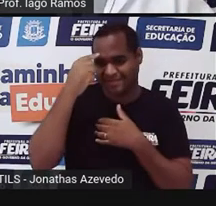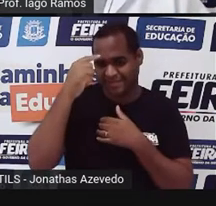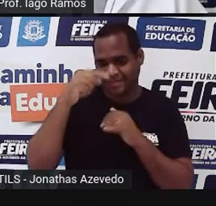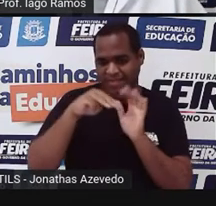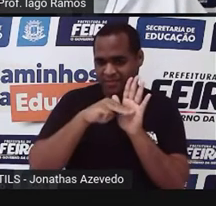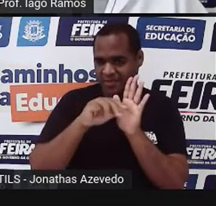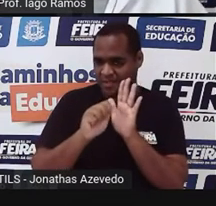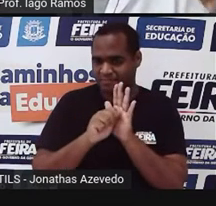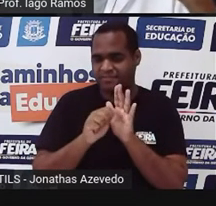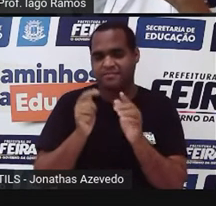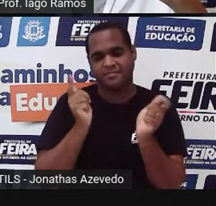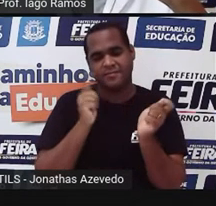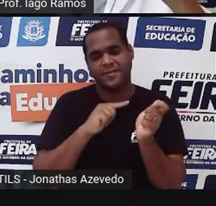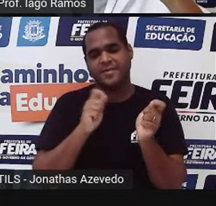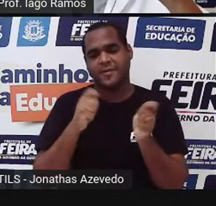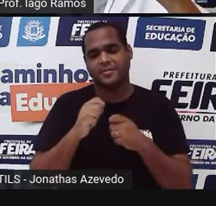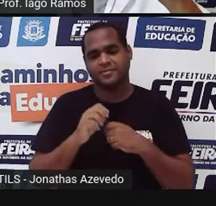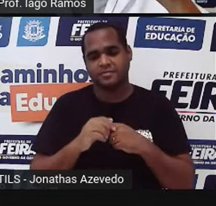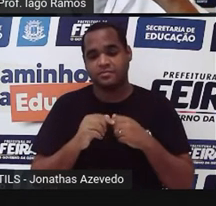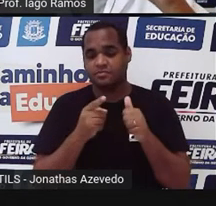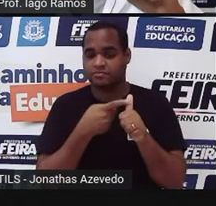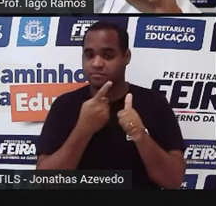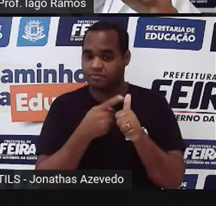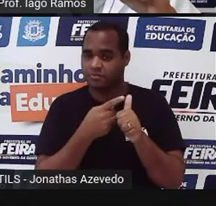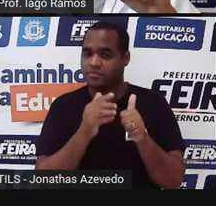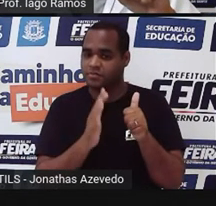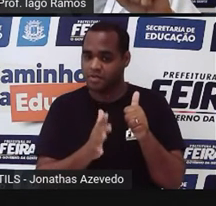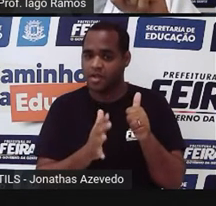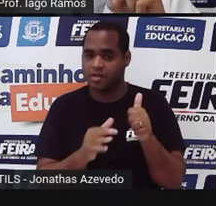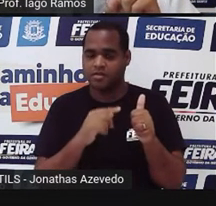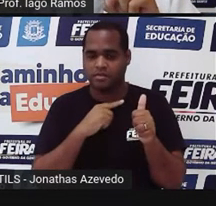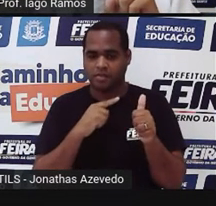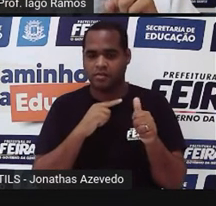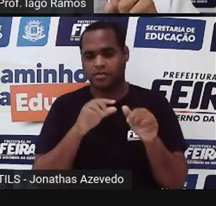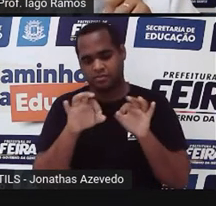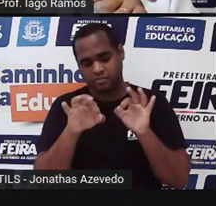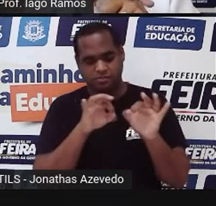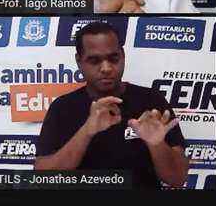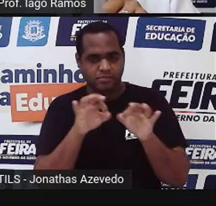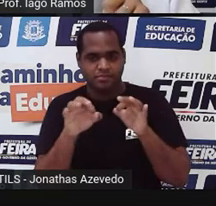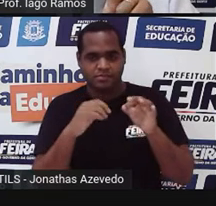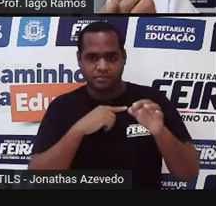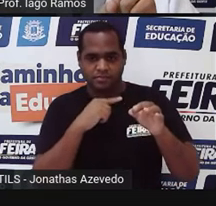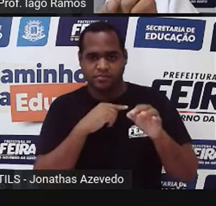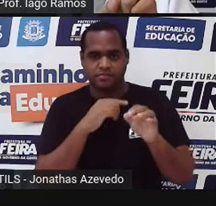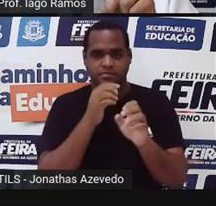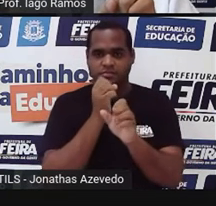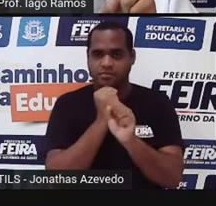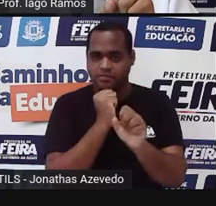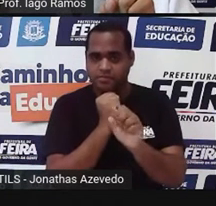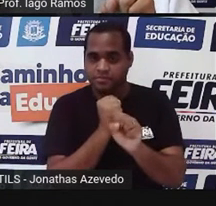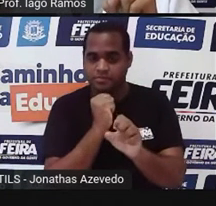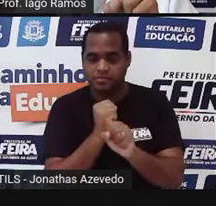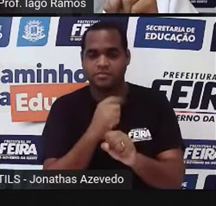média aritmética. O primeiro a gente já fez. O primeiro é fazer uma soma.